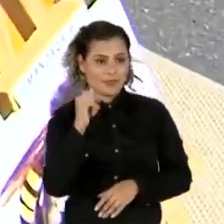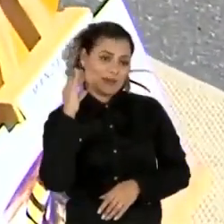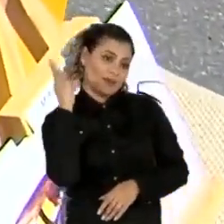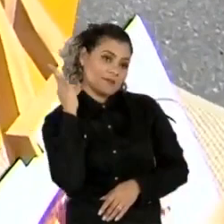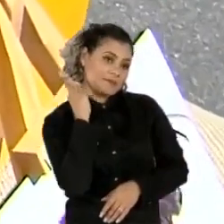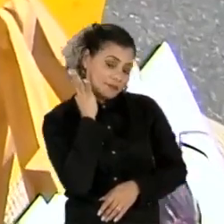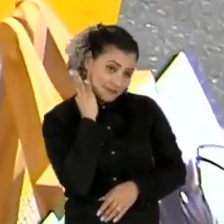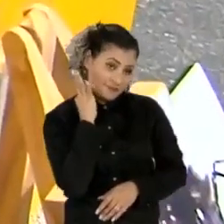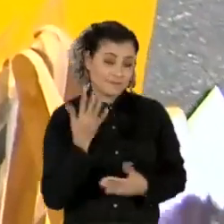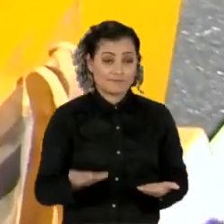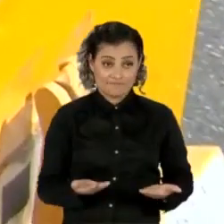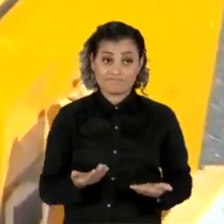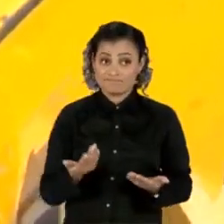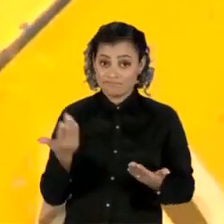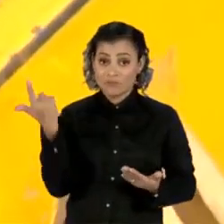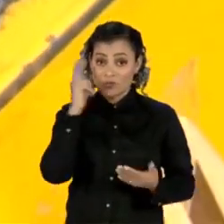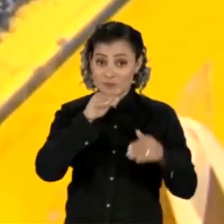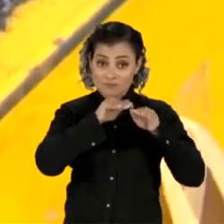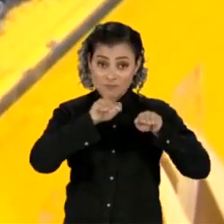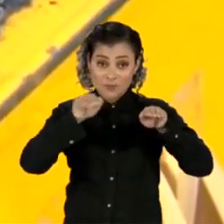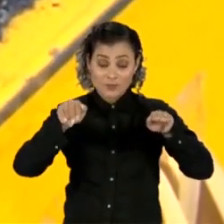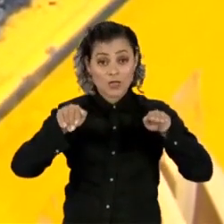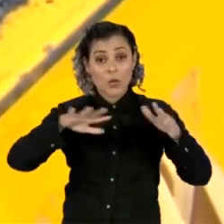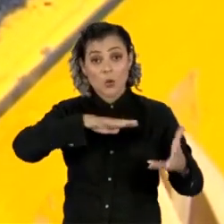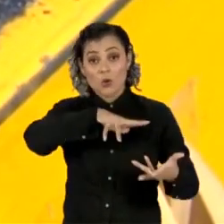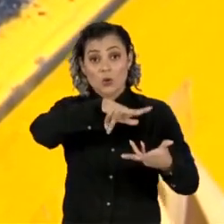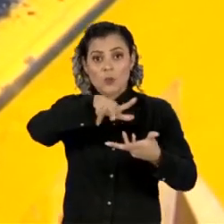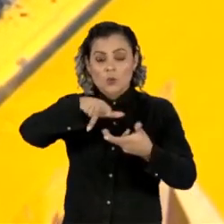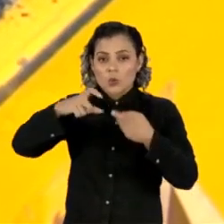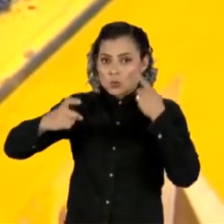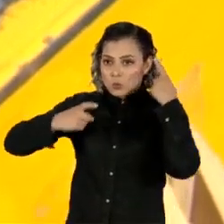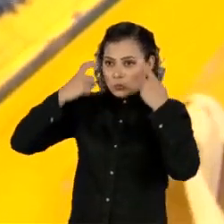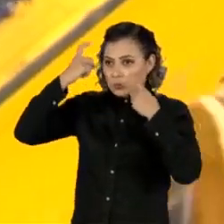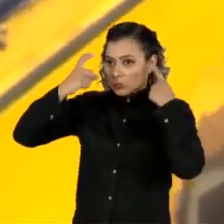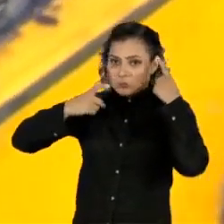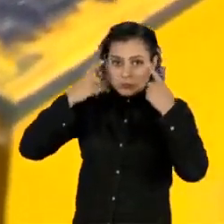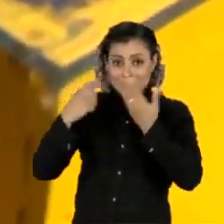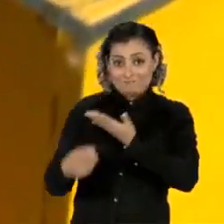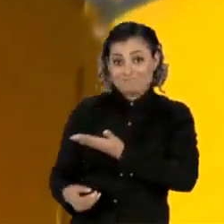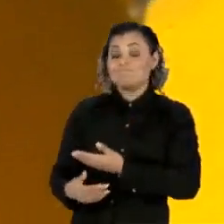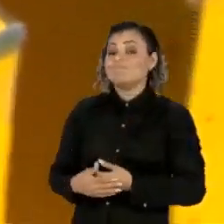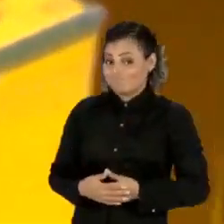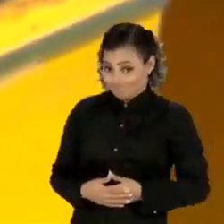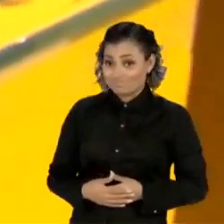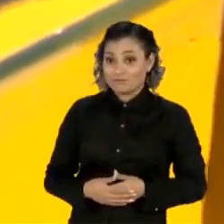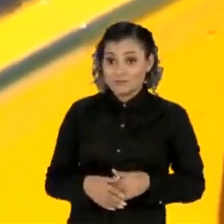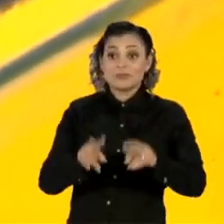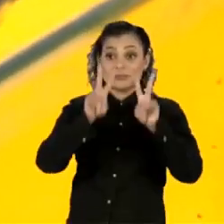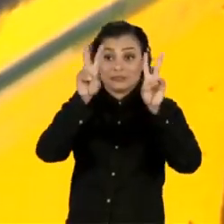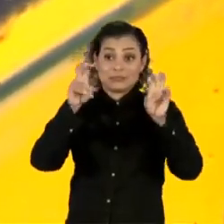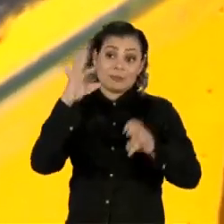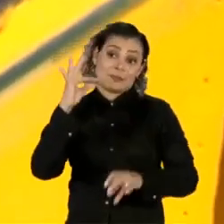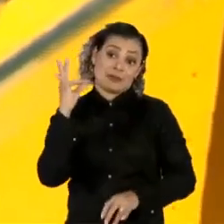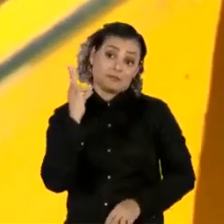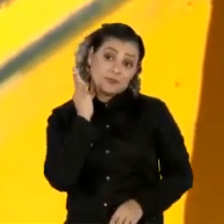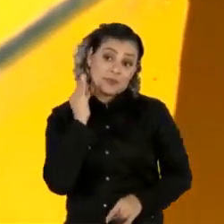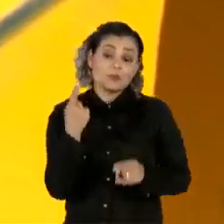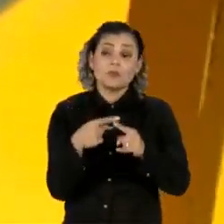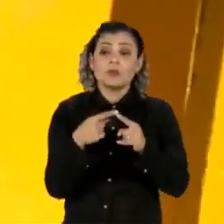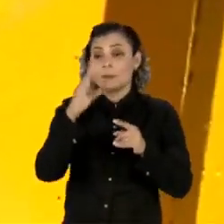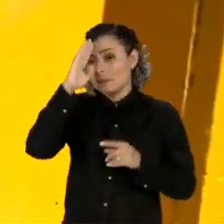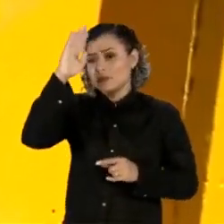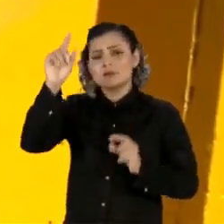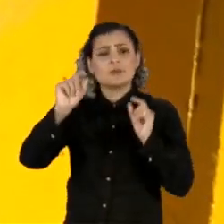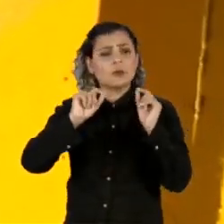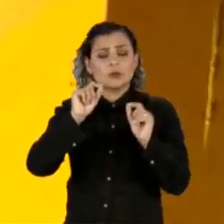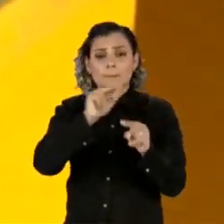E eles conseguiram. Então hoje o mundo todo está realmente preocupado e atento à questão das abelhas, visando principalmente